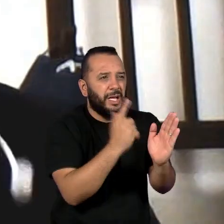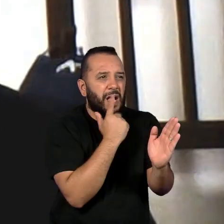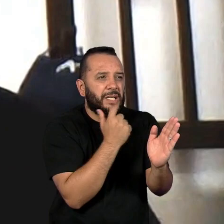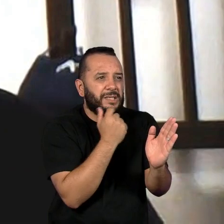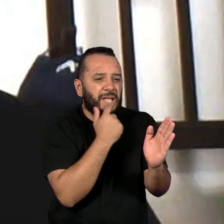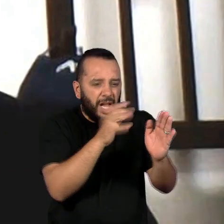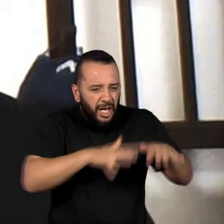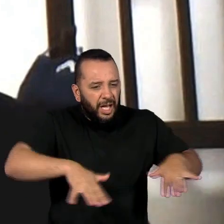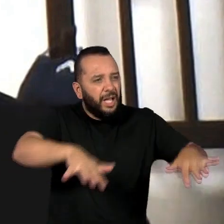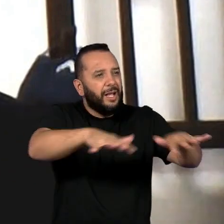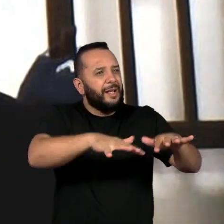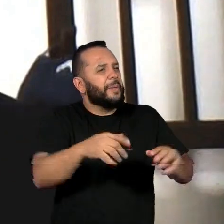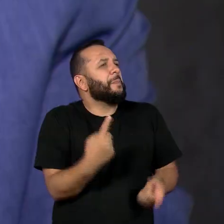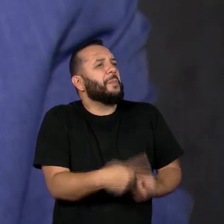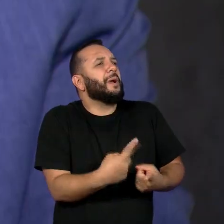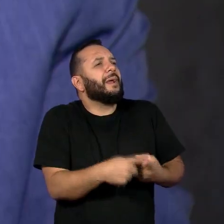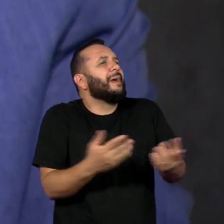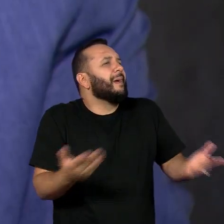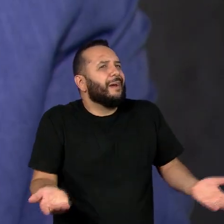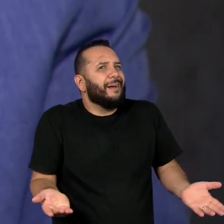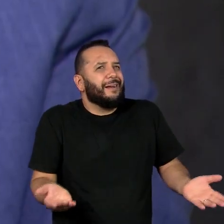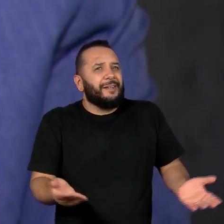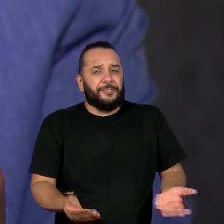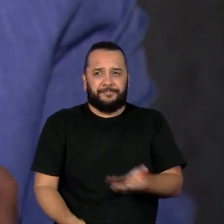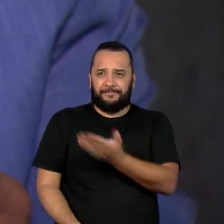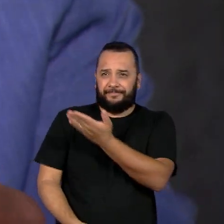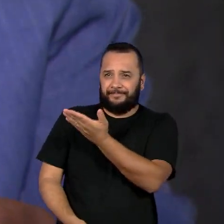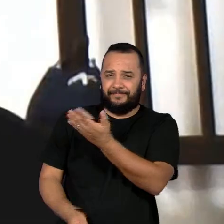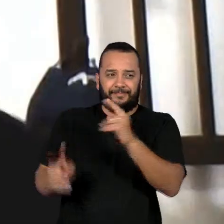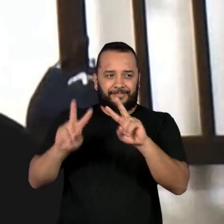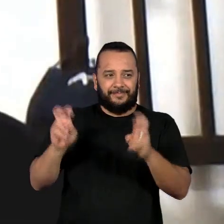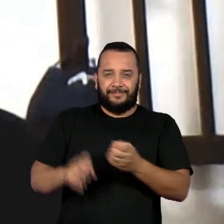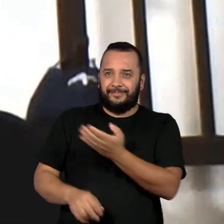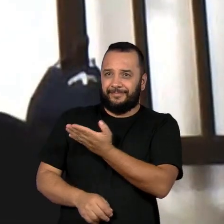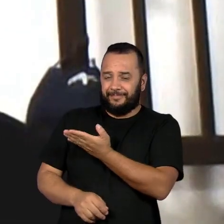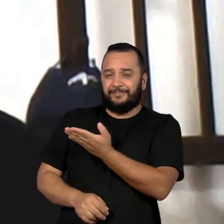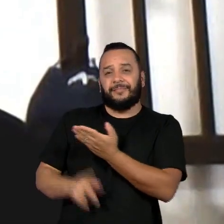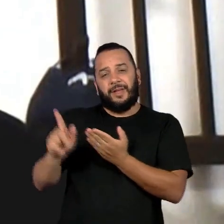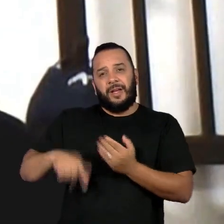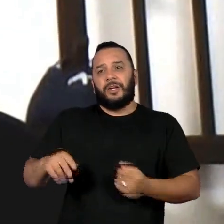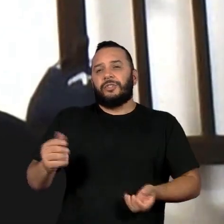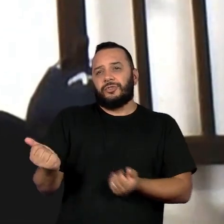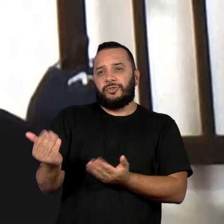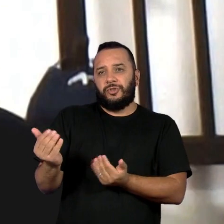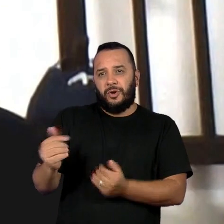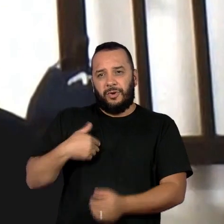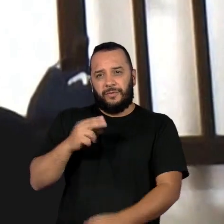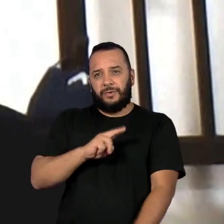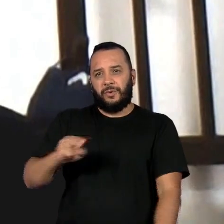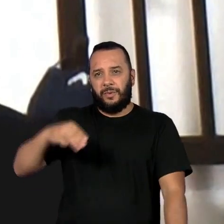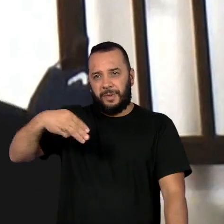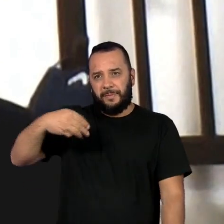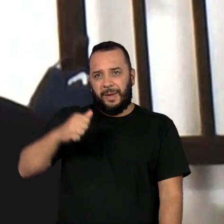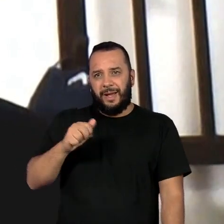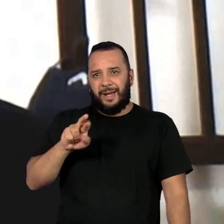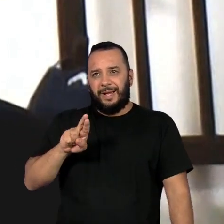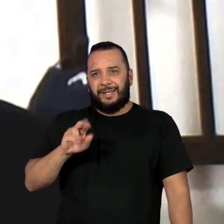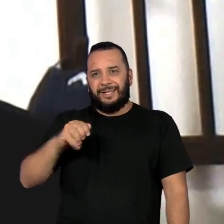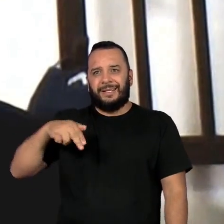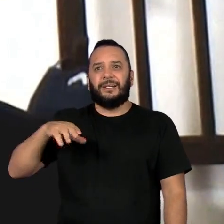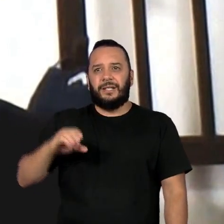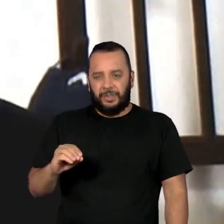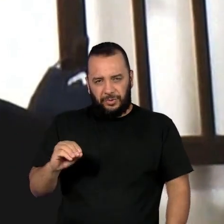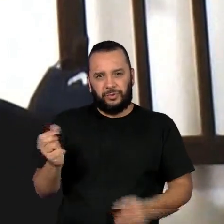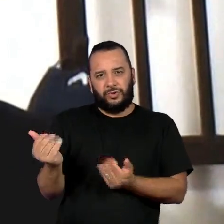está ensanguentada, Wesley? A Viela Ensanguentada é a história de um jovem chamado Mariano, um jovem negro de 14